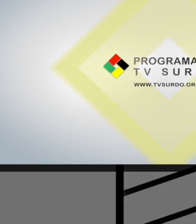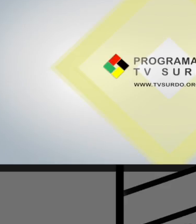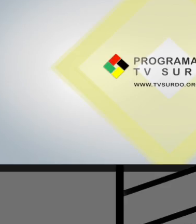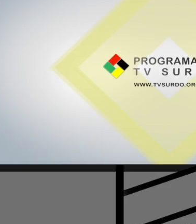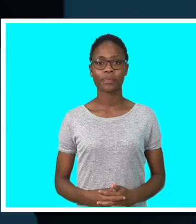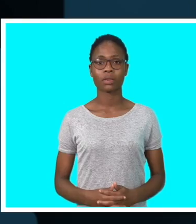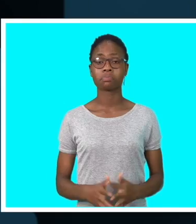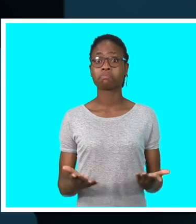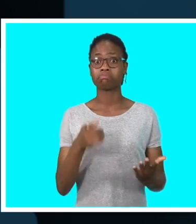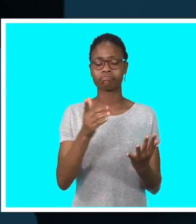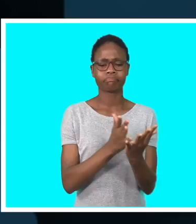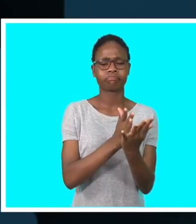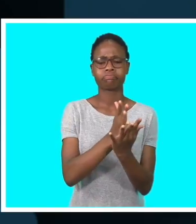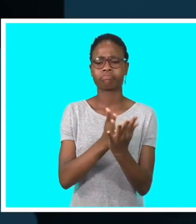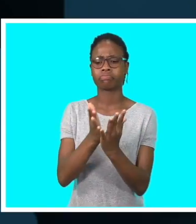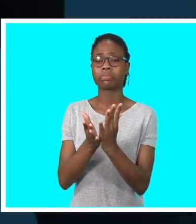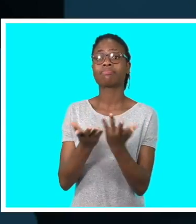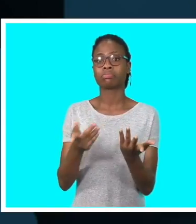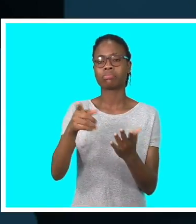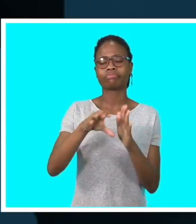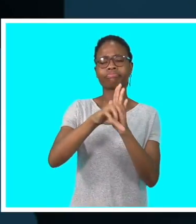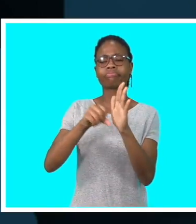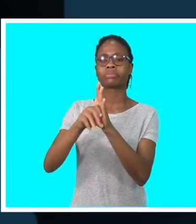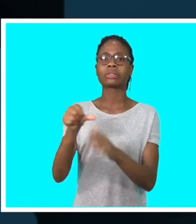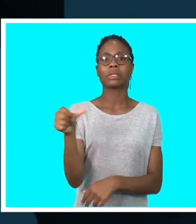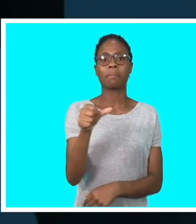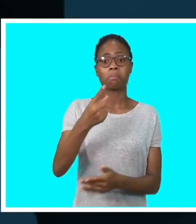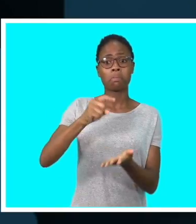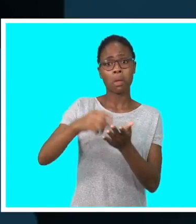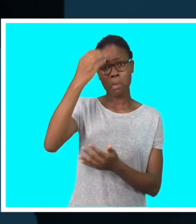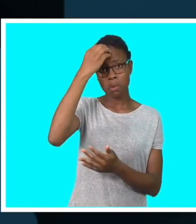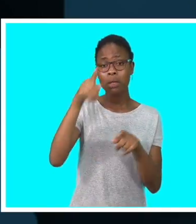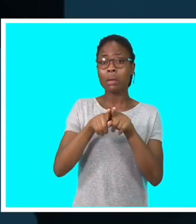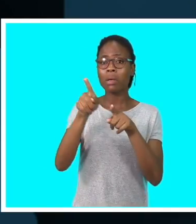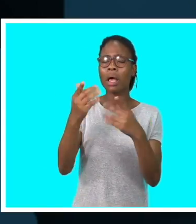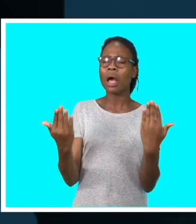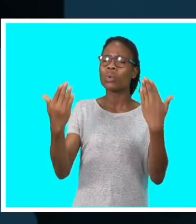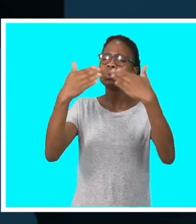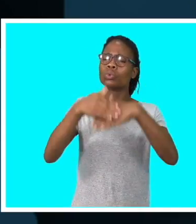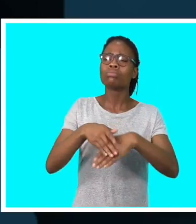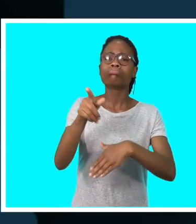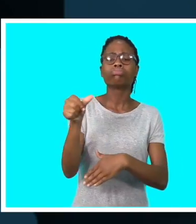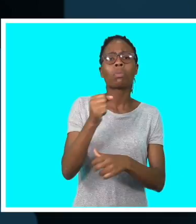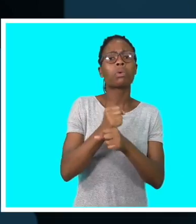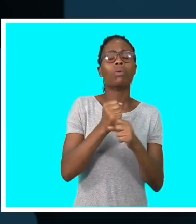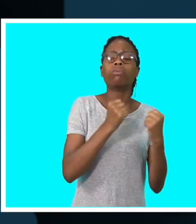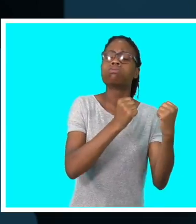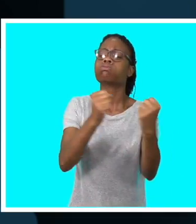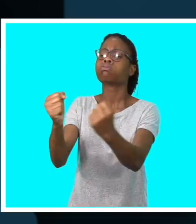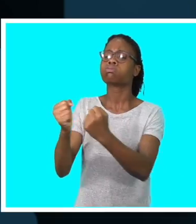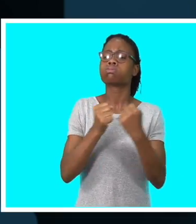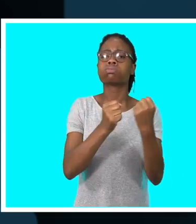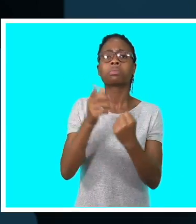sucesso. O novo esquema de roubos preocupa taxistas da cidade de Maputo. Na calada da noite, malfeitores